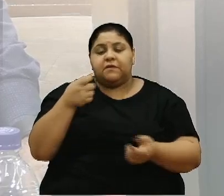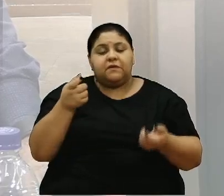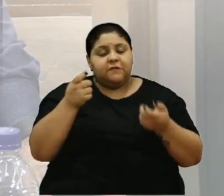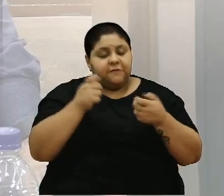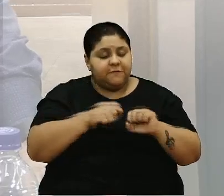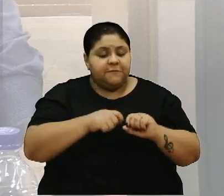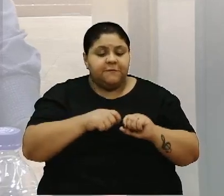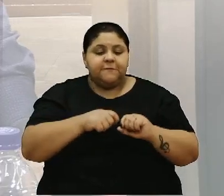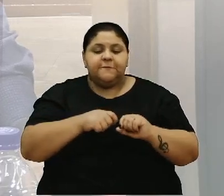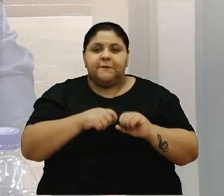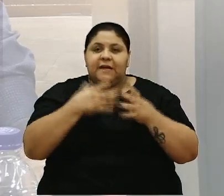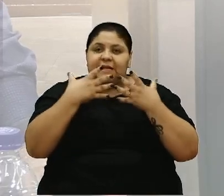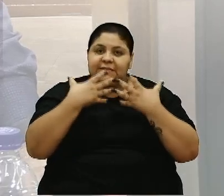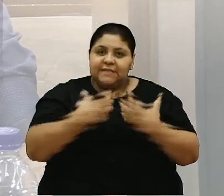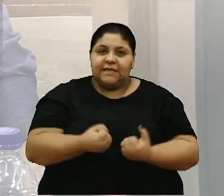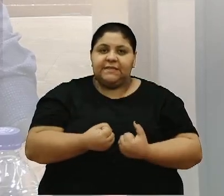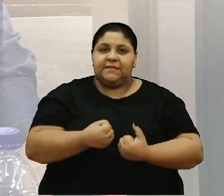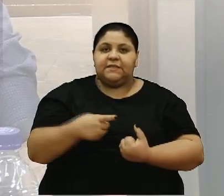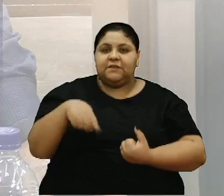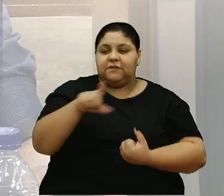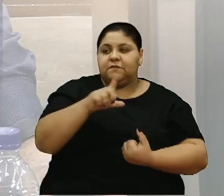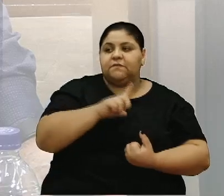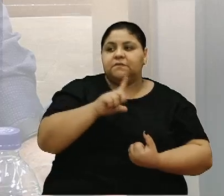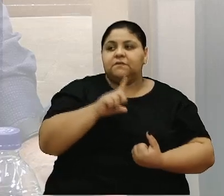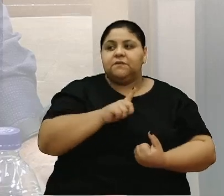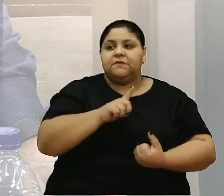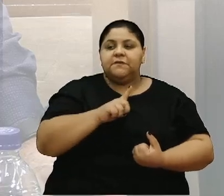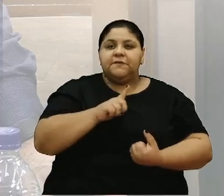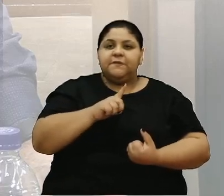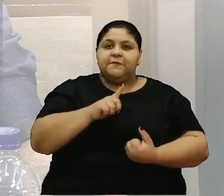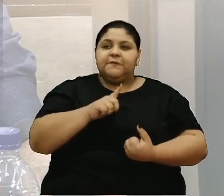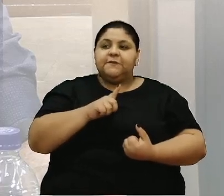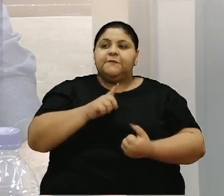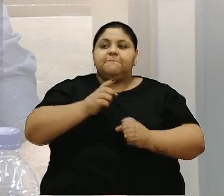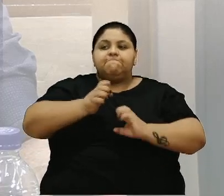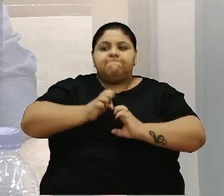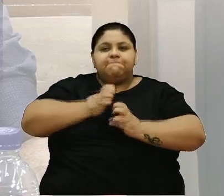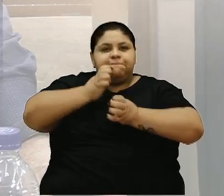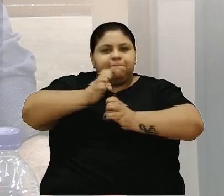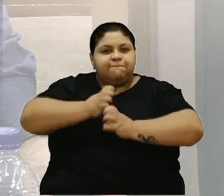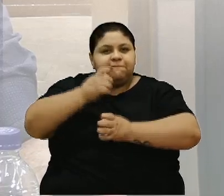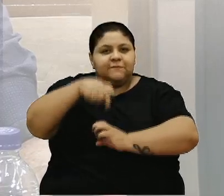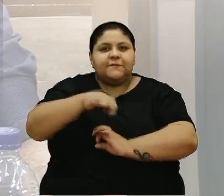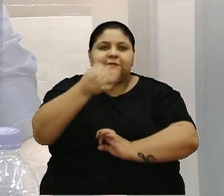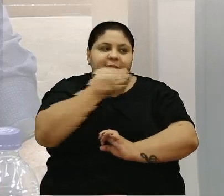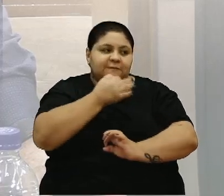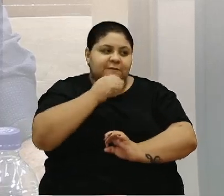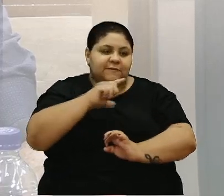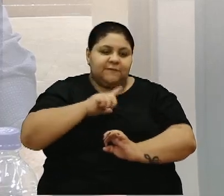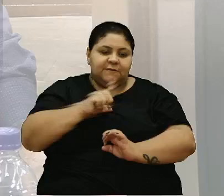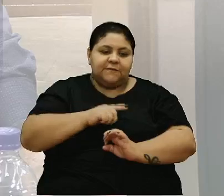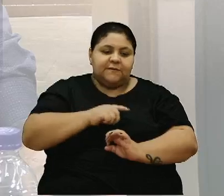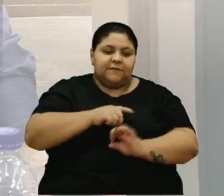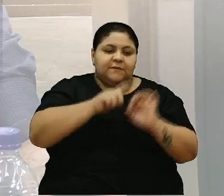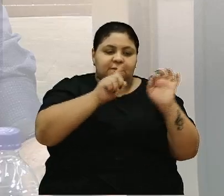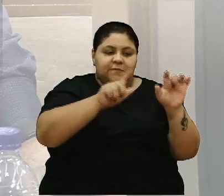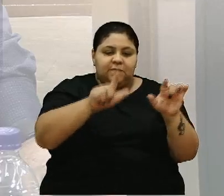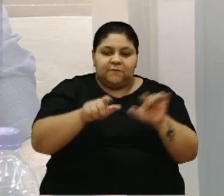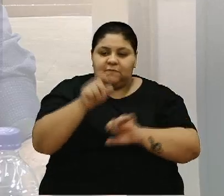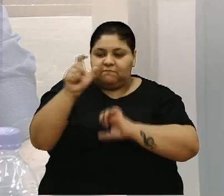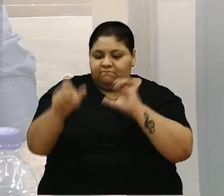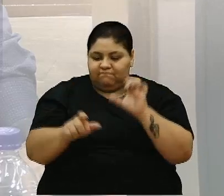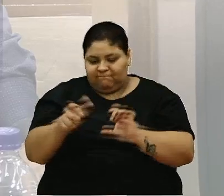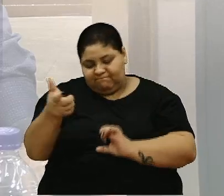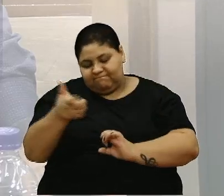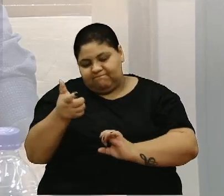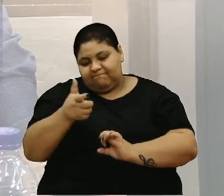abraçar e a gente tem um espírito muito empreendedor. Aqui a gente tem propriedades, tem diversas pessoas que